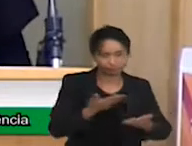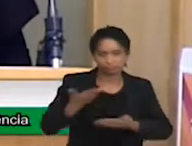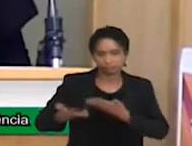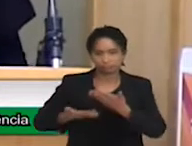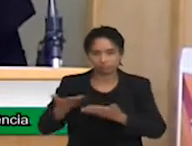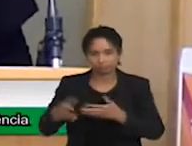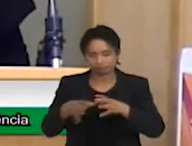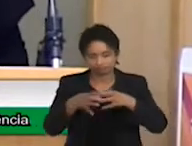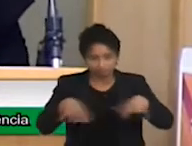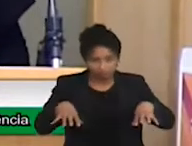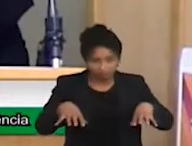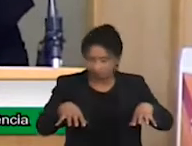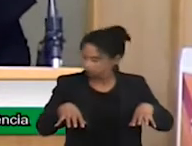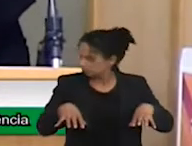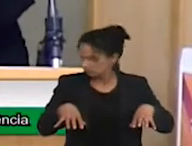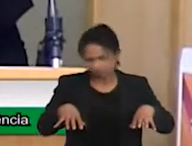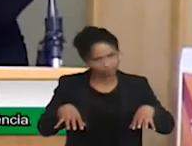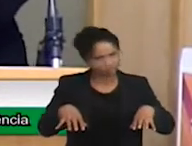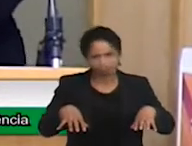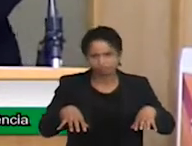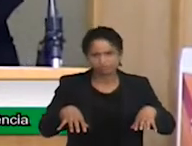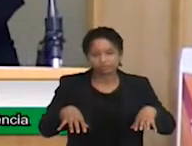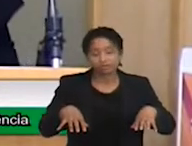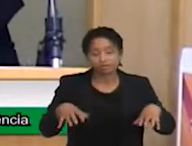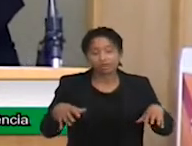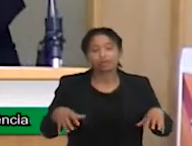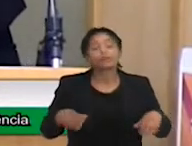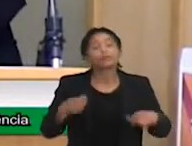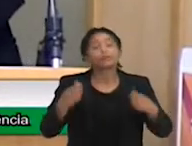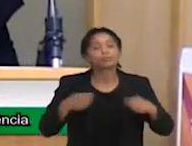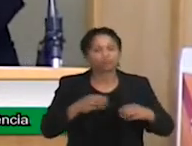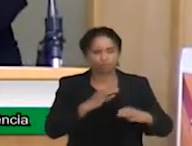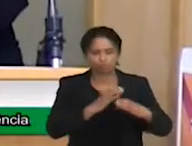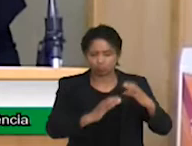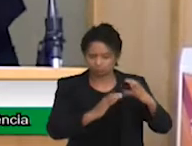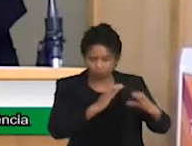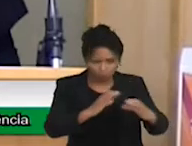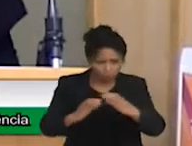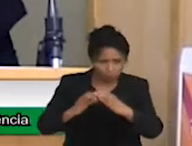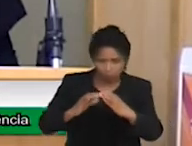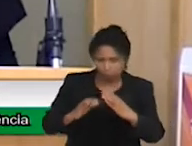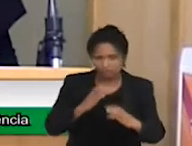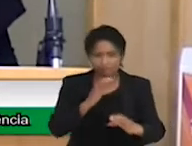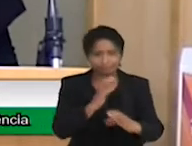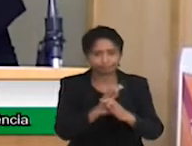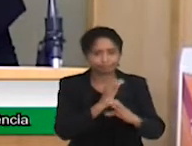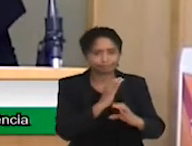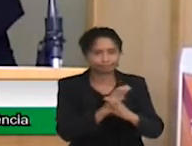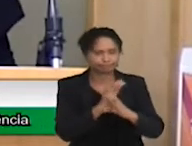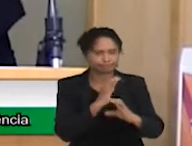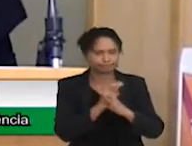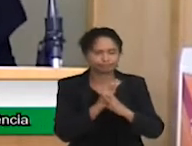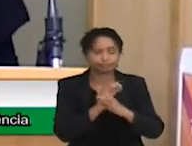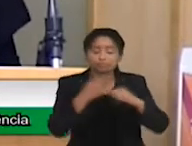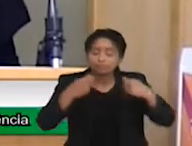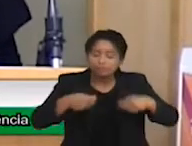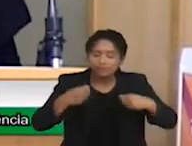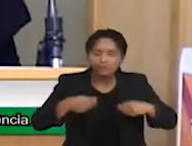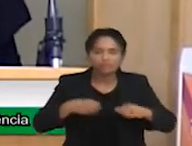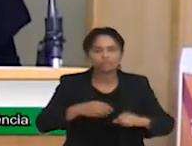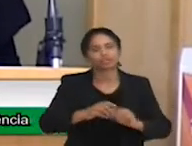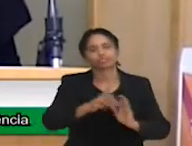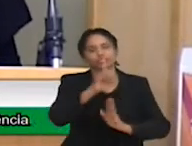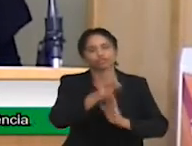Não, gente, comunicação alternativa é para quem não consegue se comunicar. Qualquer criança que não consiga se comunicar tem que ter direito à comunicação